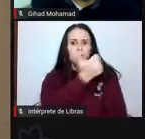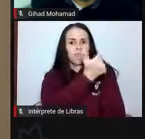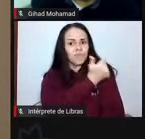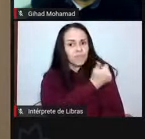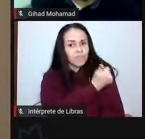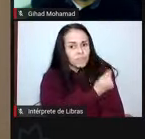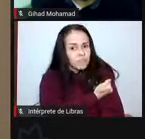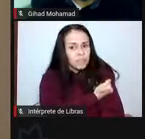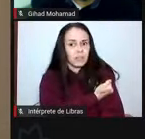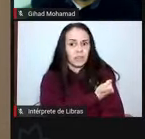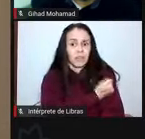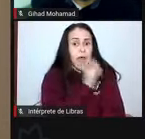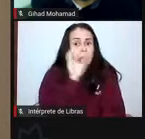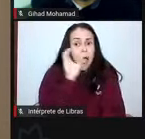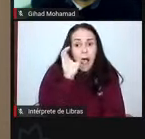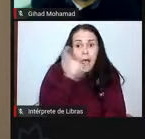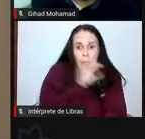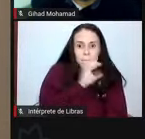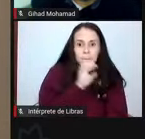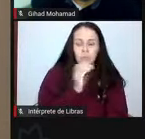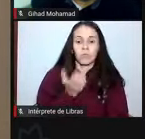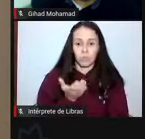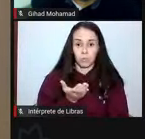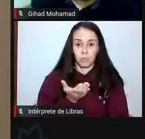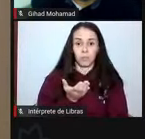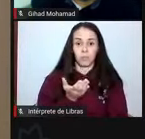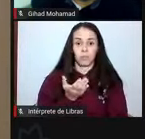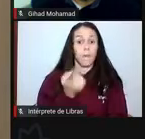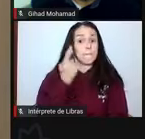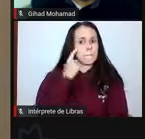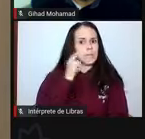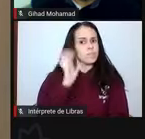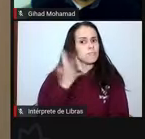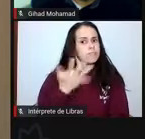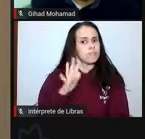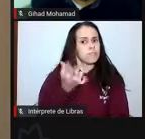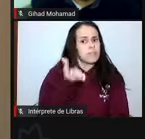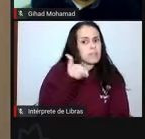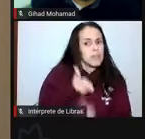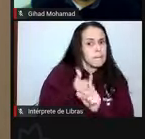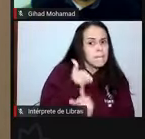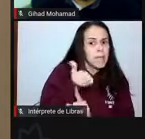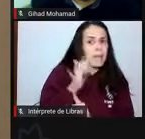curto prazo, que eu reporto aí alguma coisa em torno de seis meses,